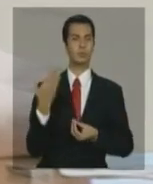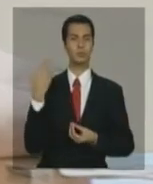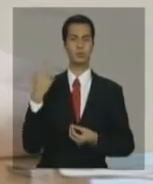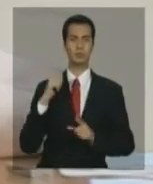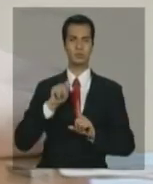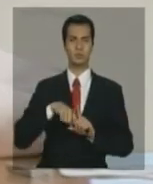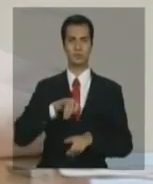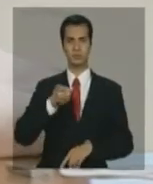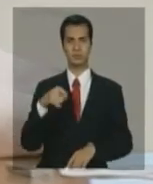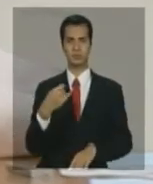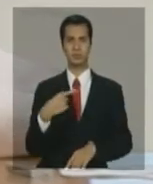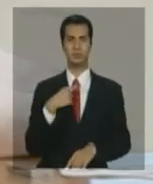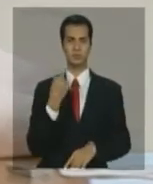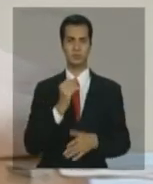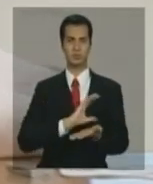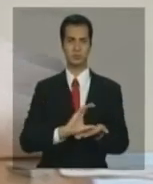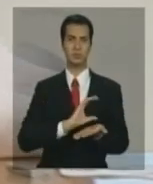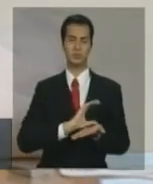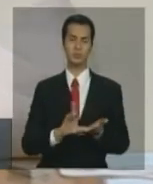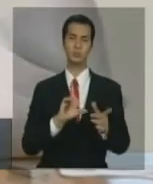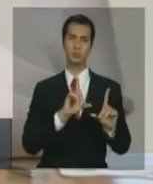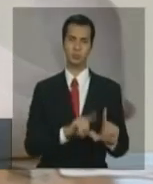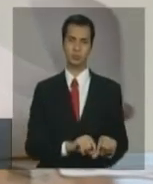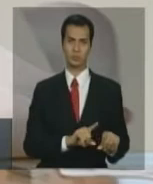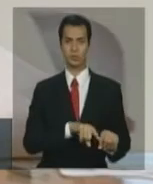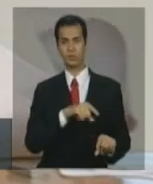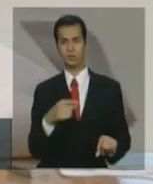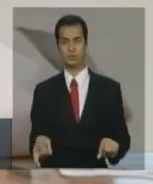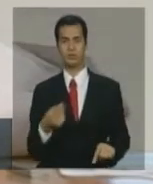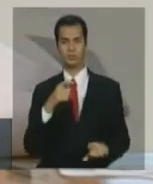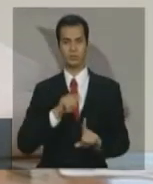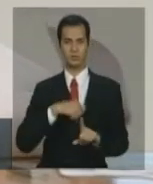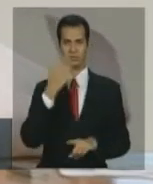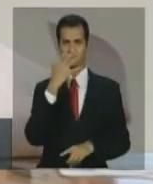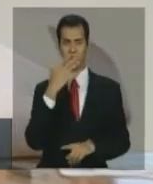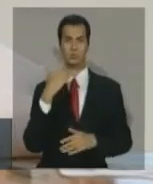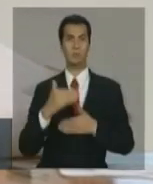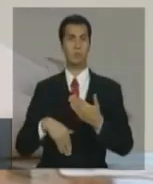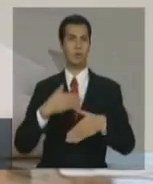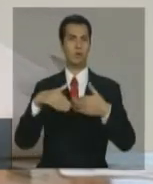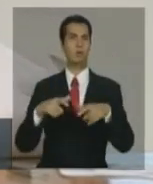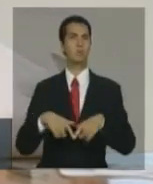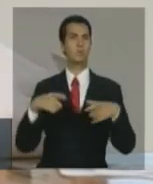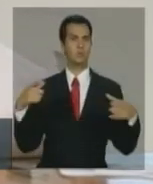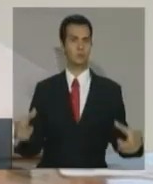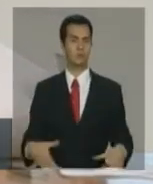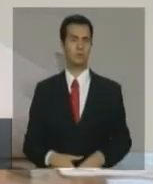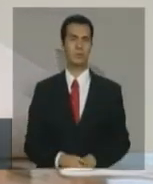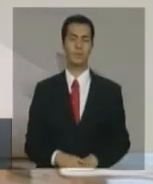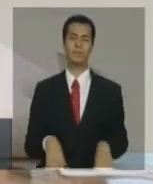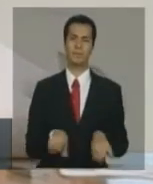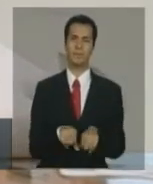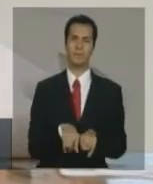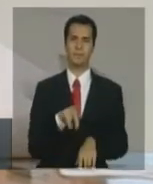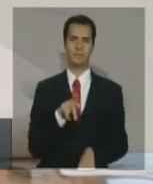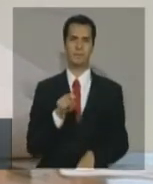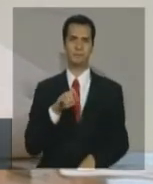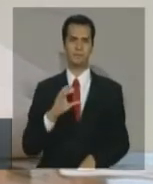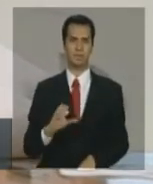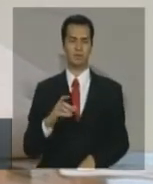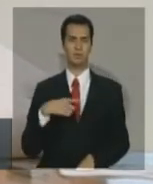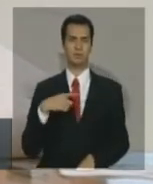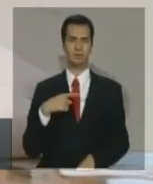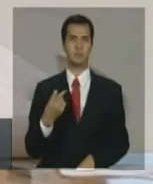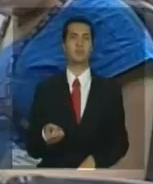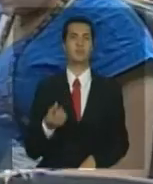nós tivemos queda. E, na sequência, o valor do PAC, que teve, até fevereiro, um